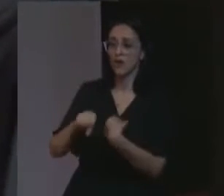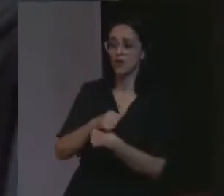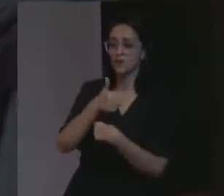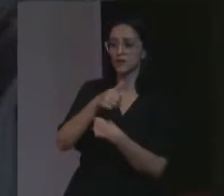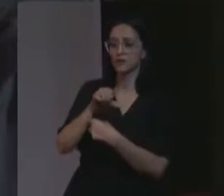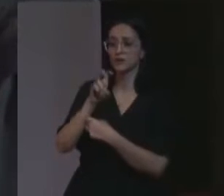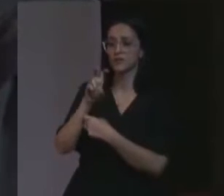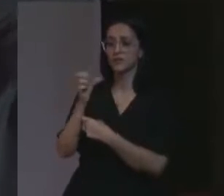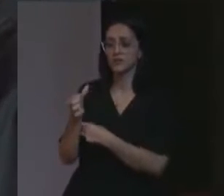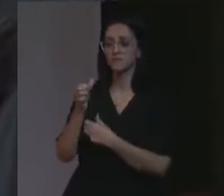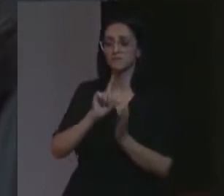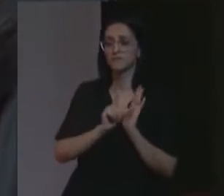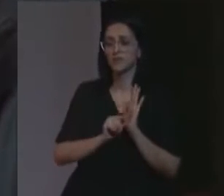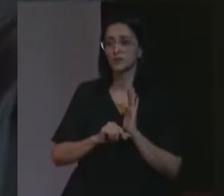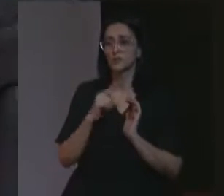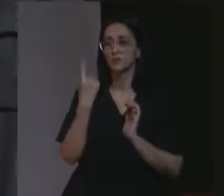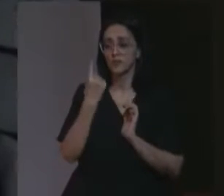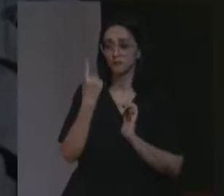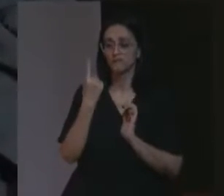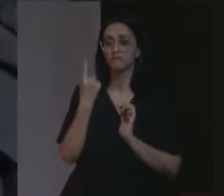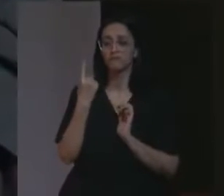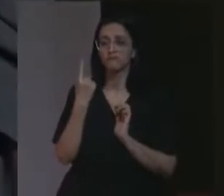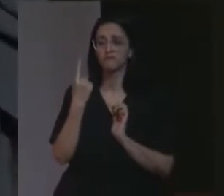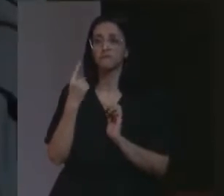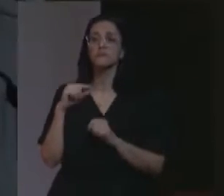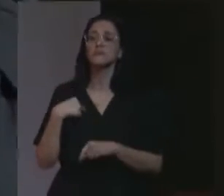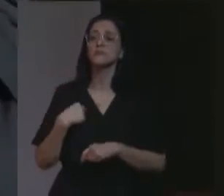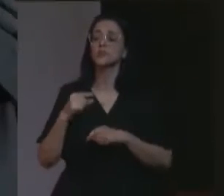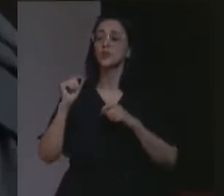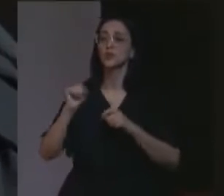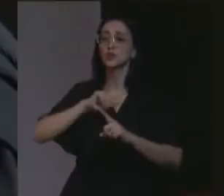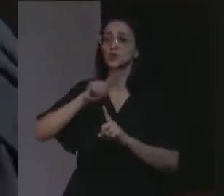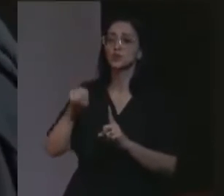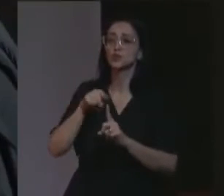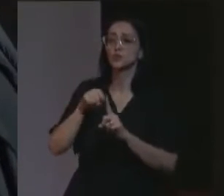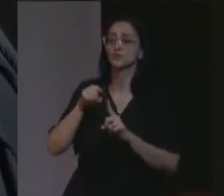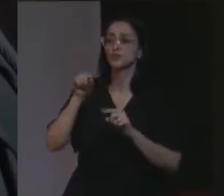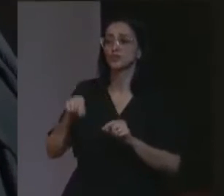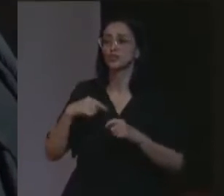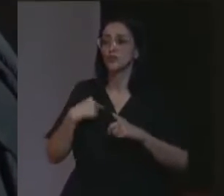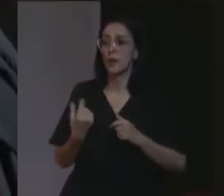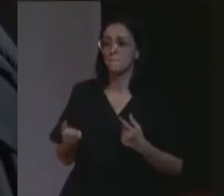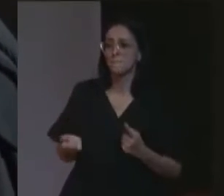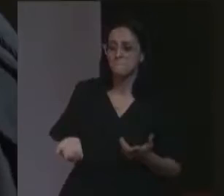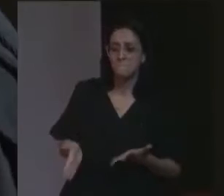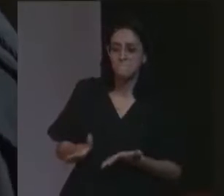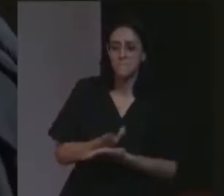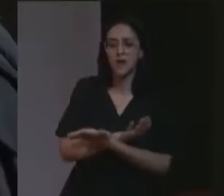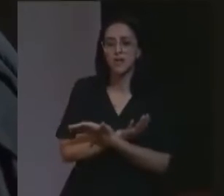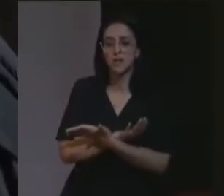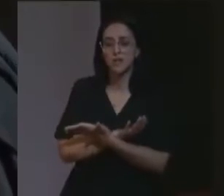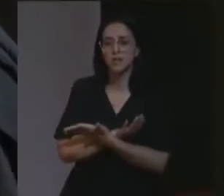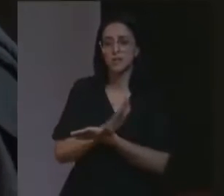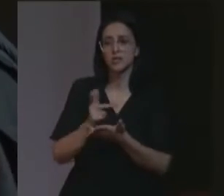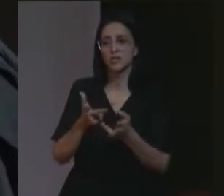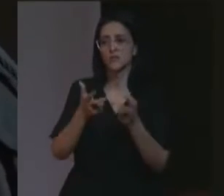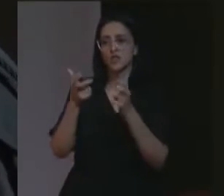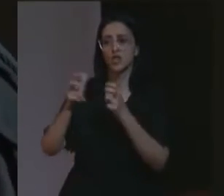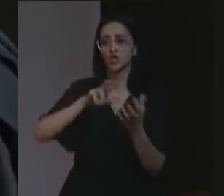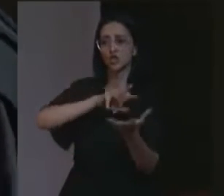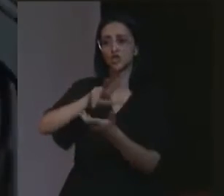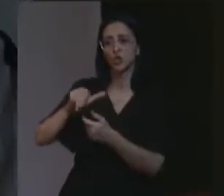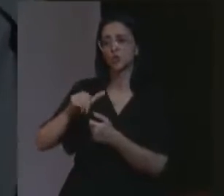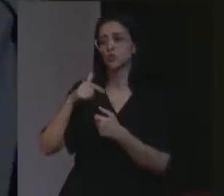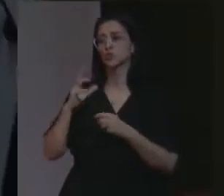Artigo 1º. Quem, com a intenção de destruir, no todo ou em